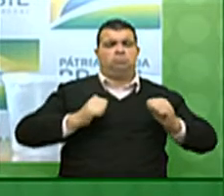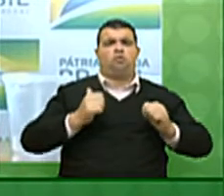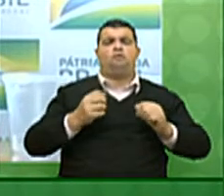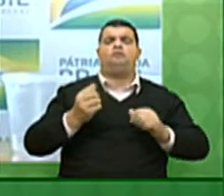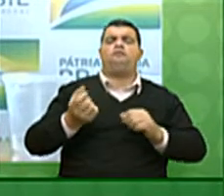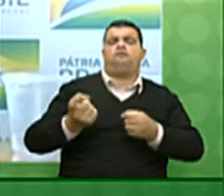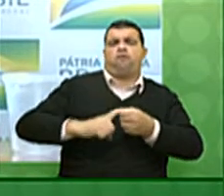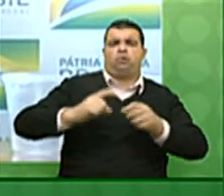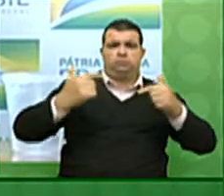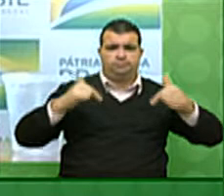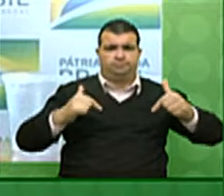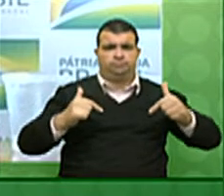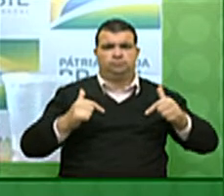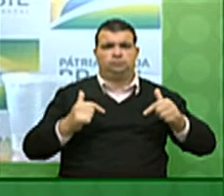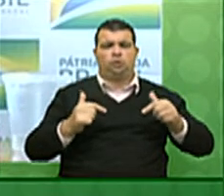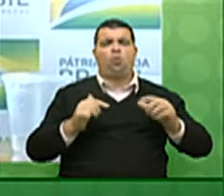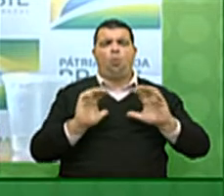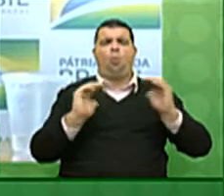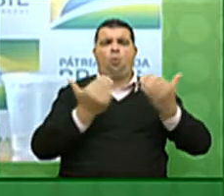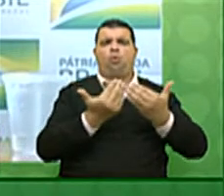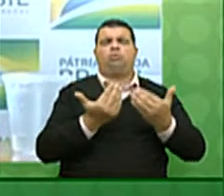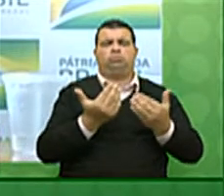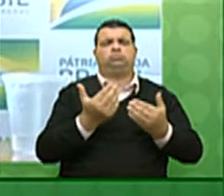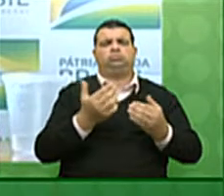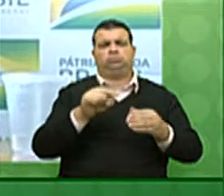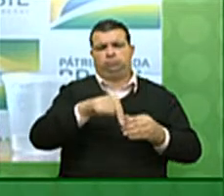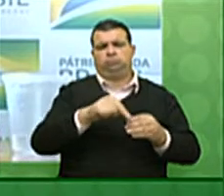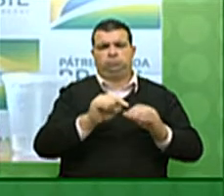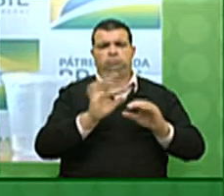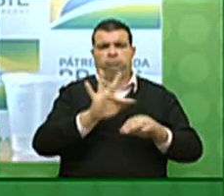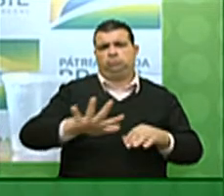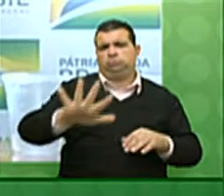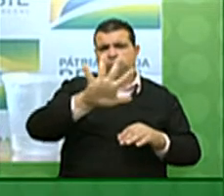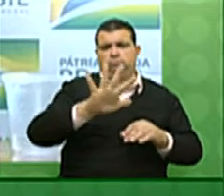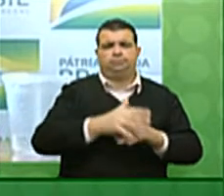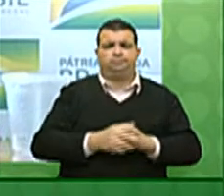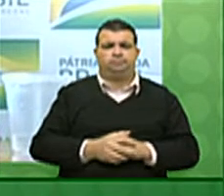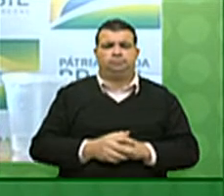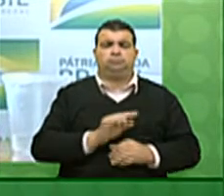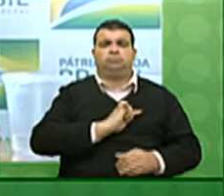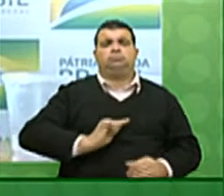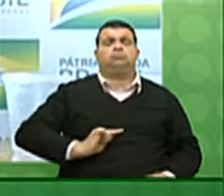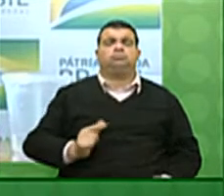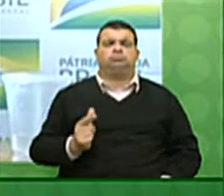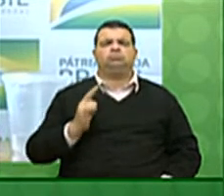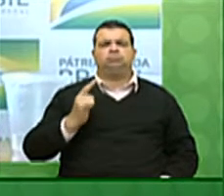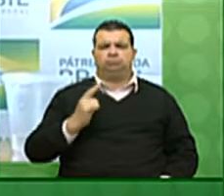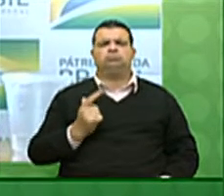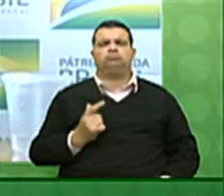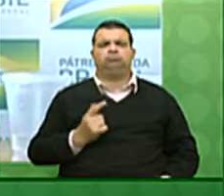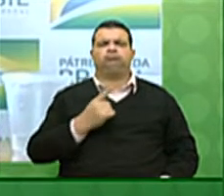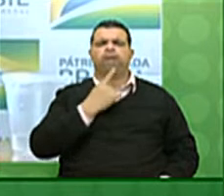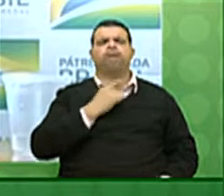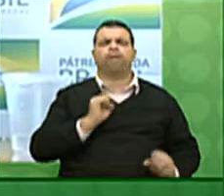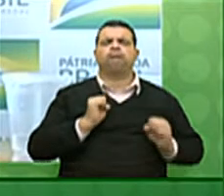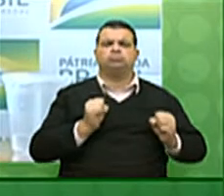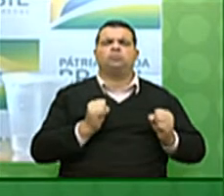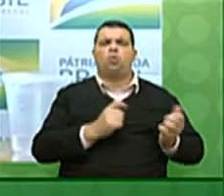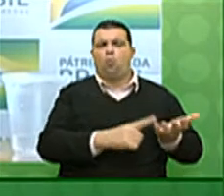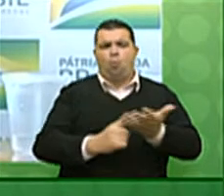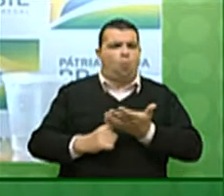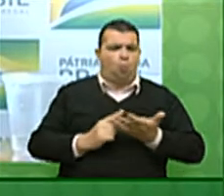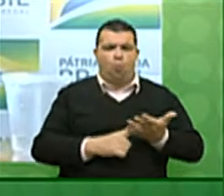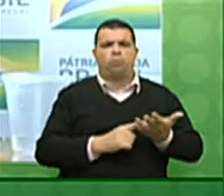dos trabalhos do Congresso Nacional. O governo tem procurado ampliar sua base de